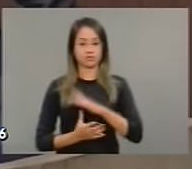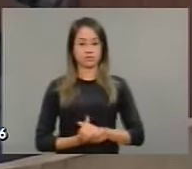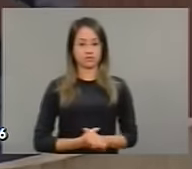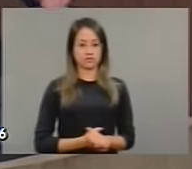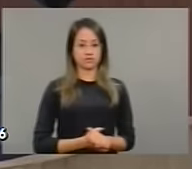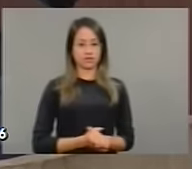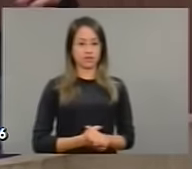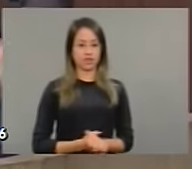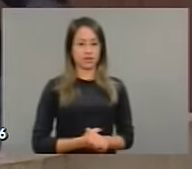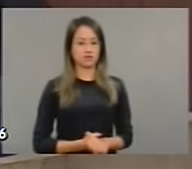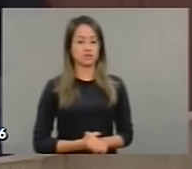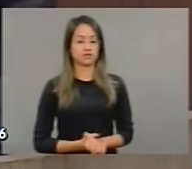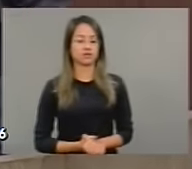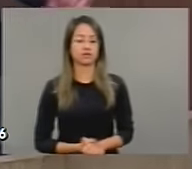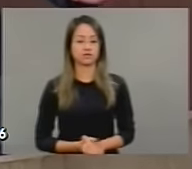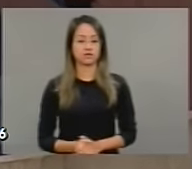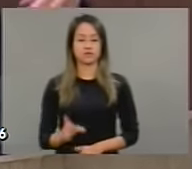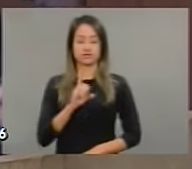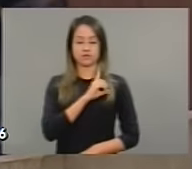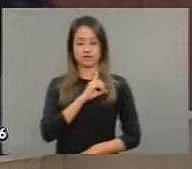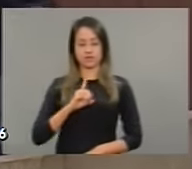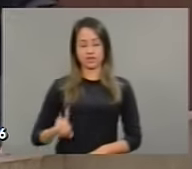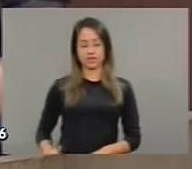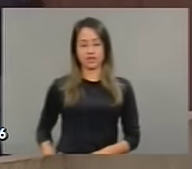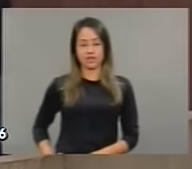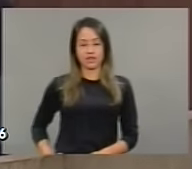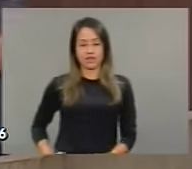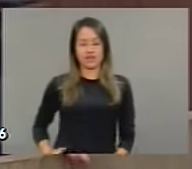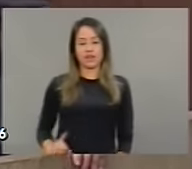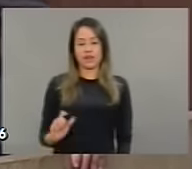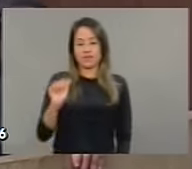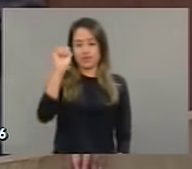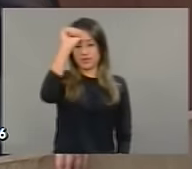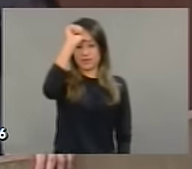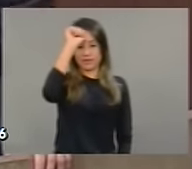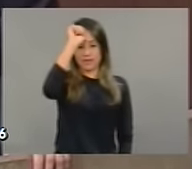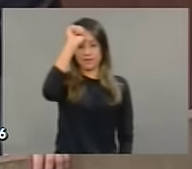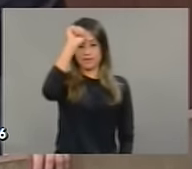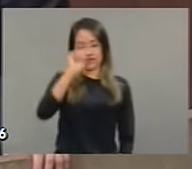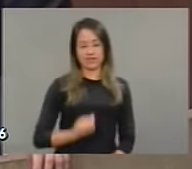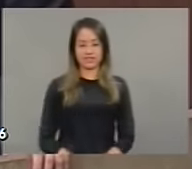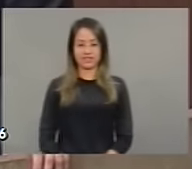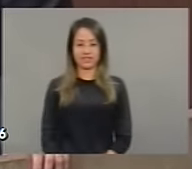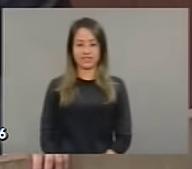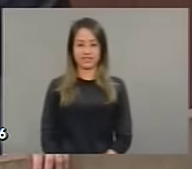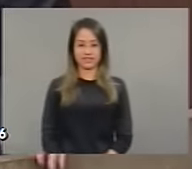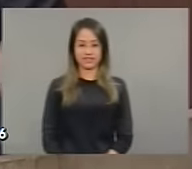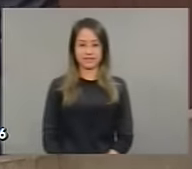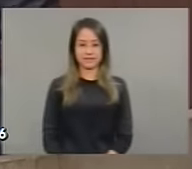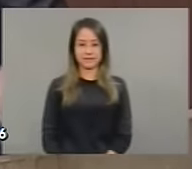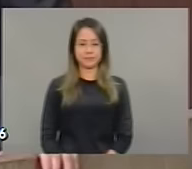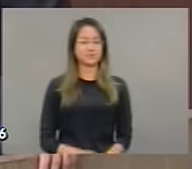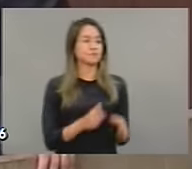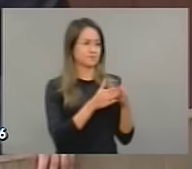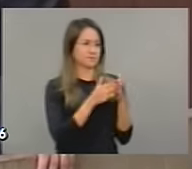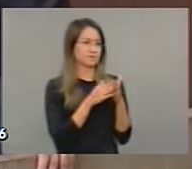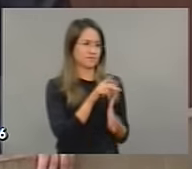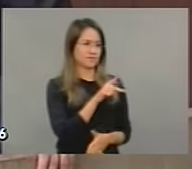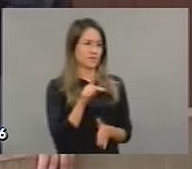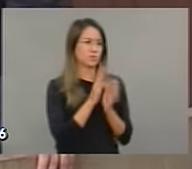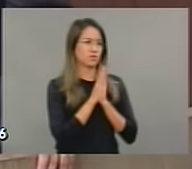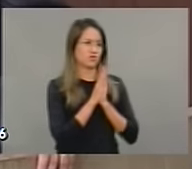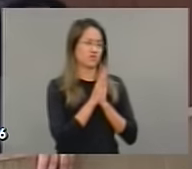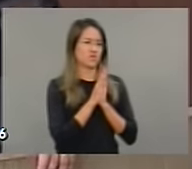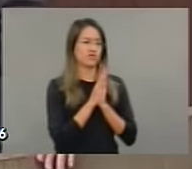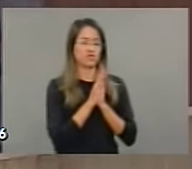eu agradeço imensamente. O deputado Júlio César já havia solicitado, eu passo logo a sequência aos demais deputados e solicito a presidência, tendo em vista a necessidade de